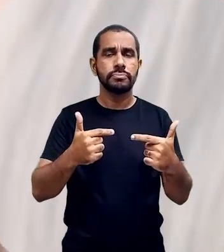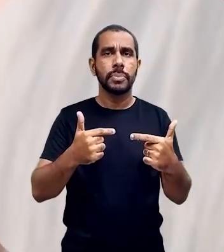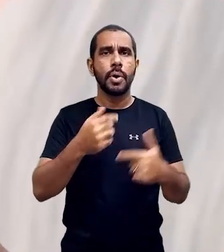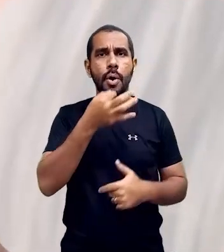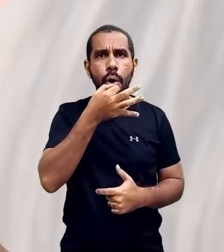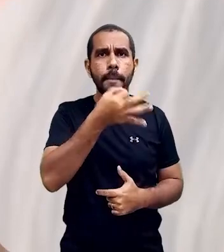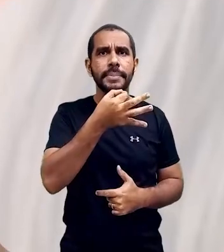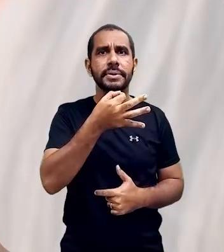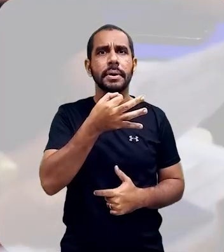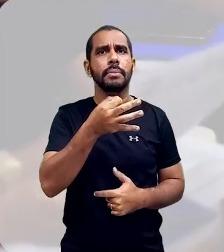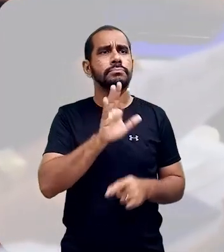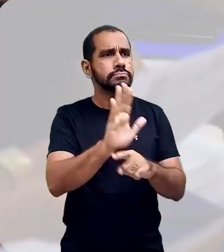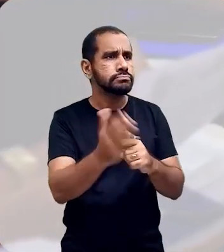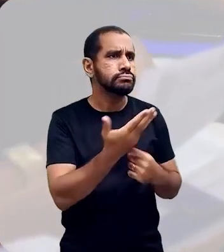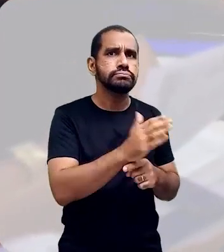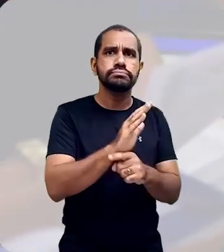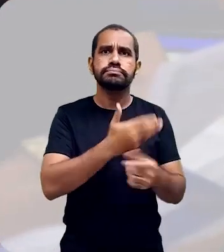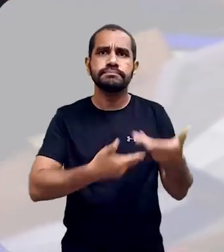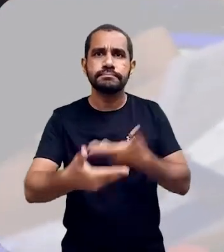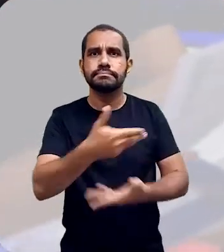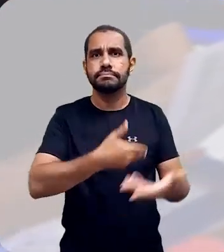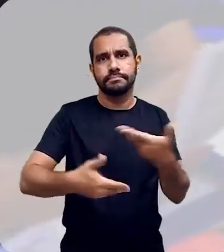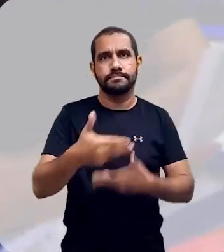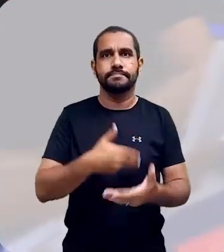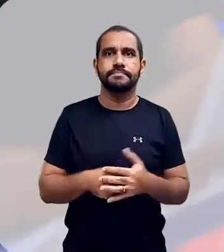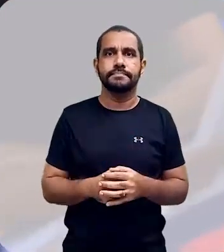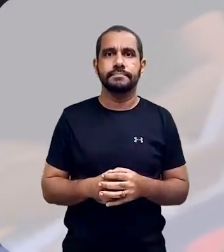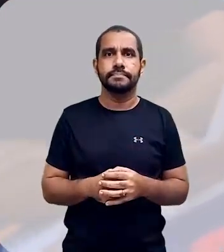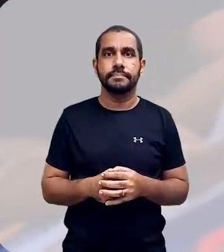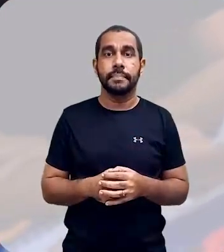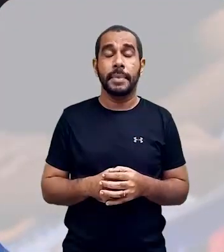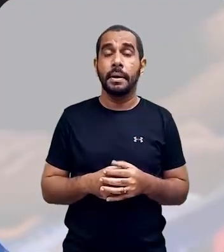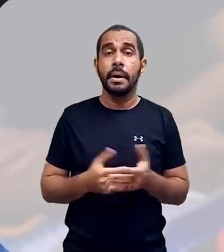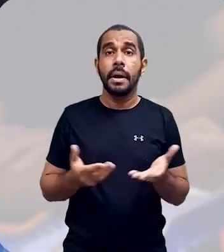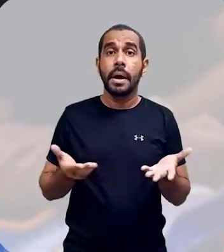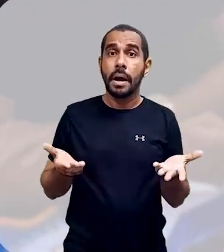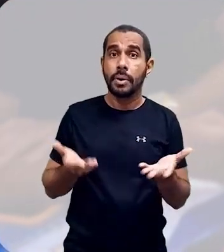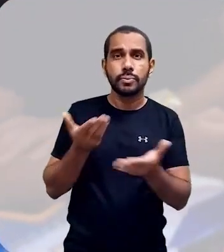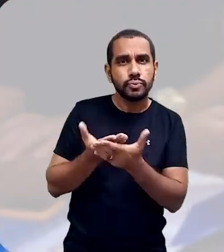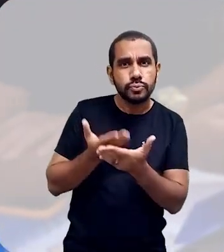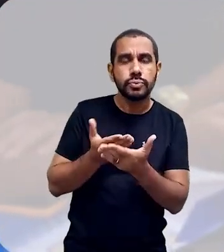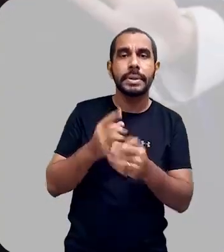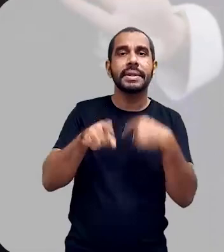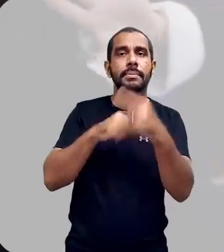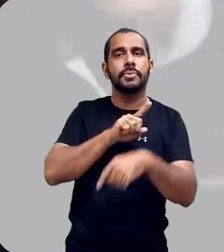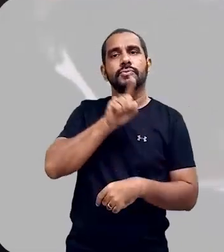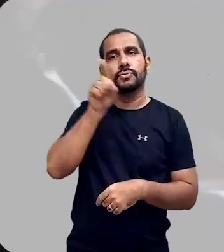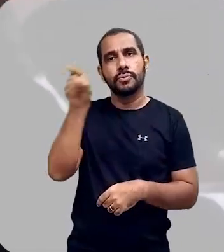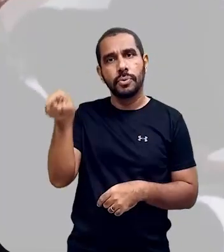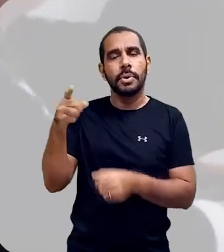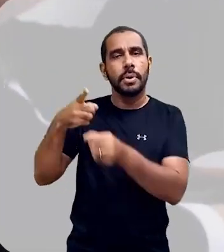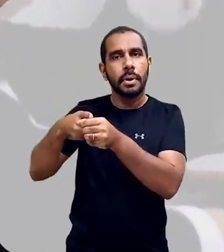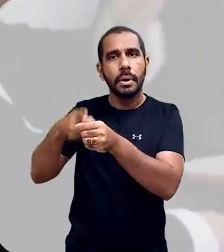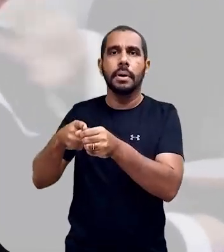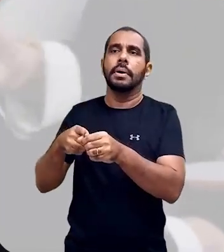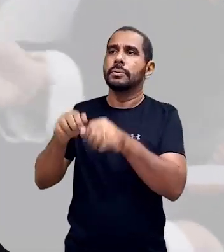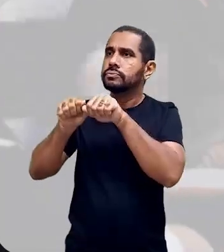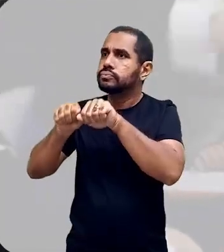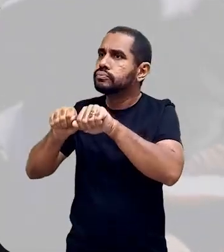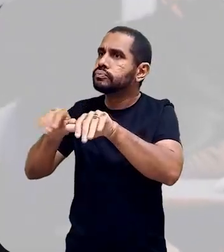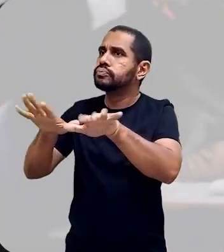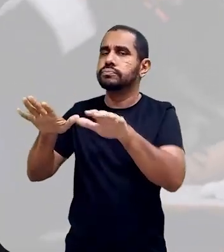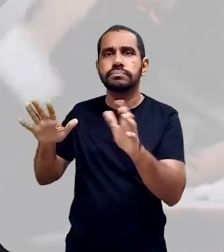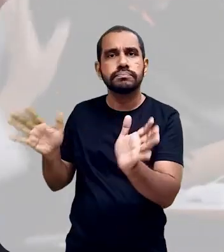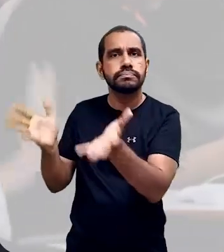lá dando a nossa opinião e, assim, aqui é só o primeiro passo, né? Para o meu município, eu procuro ser um